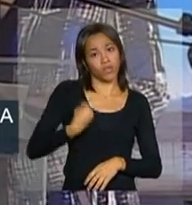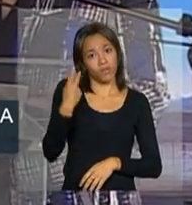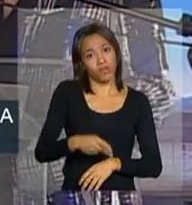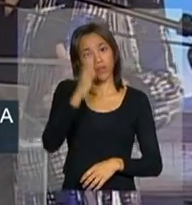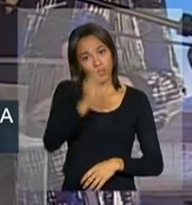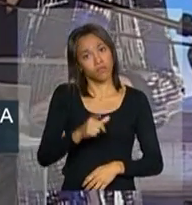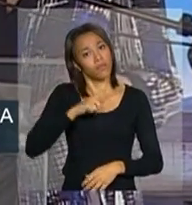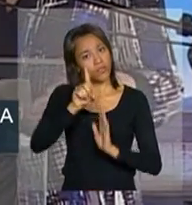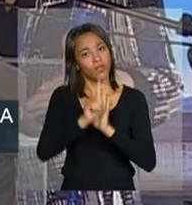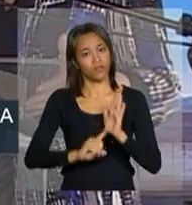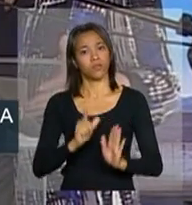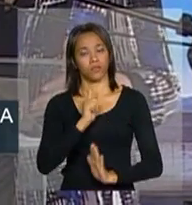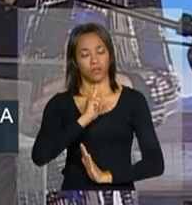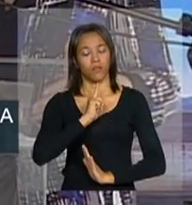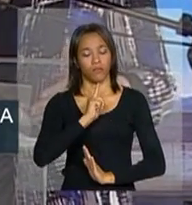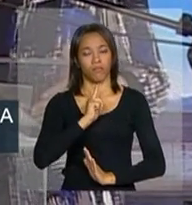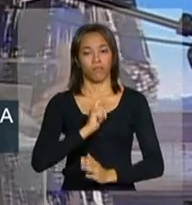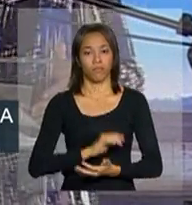direito de ter.